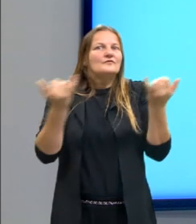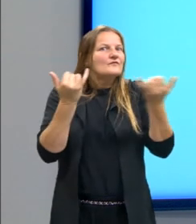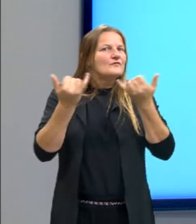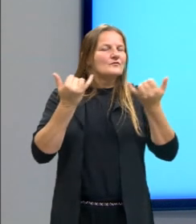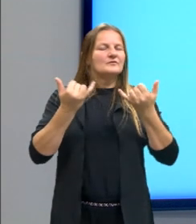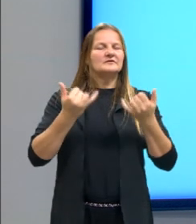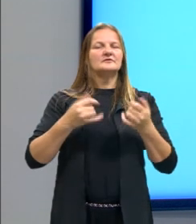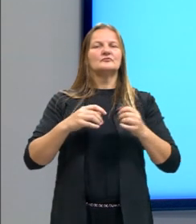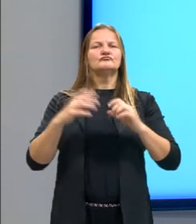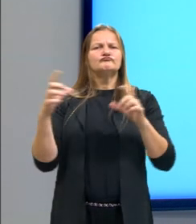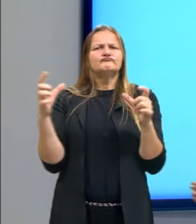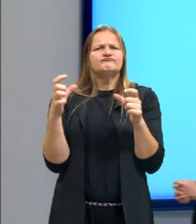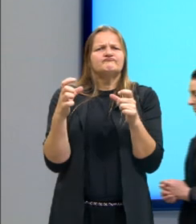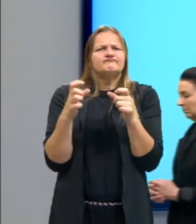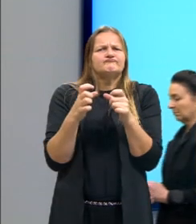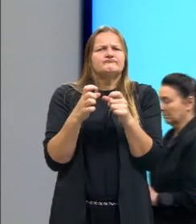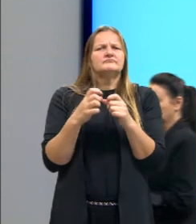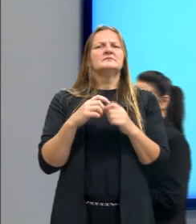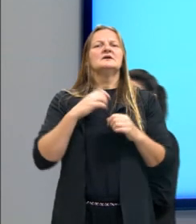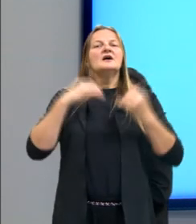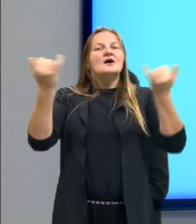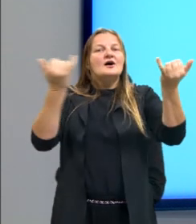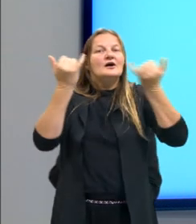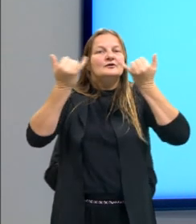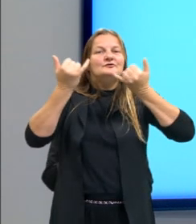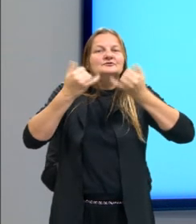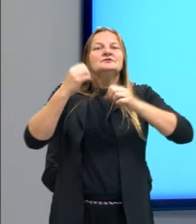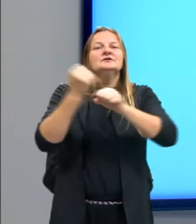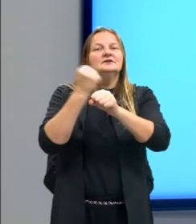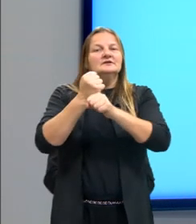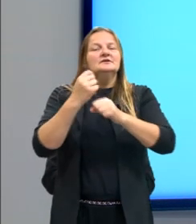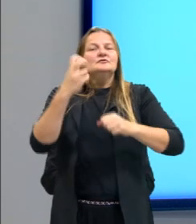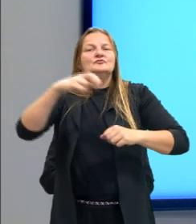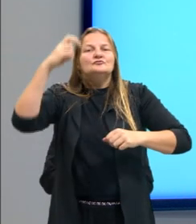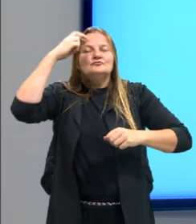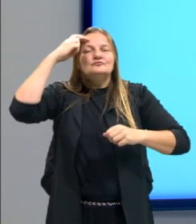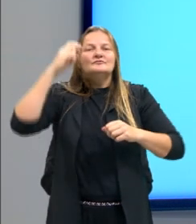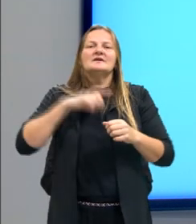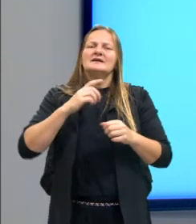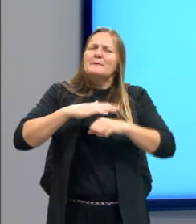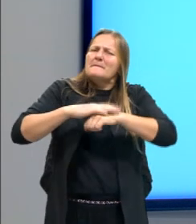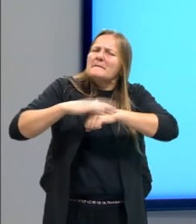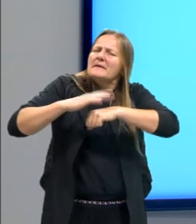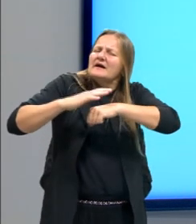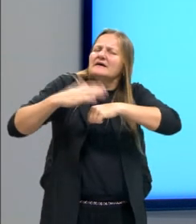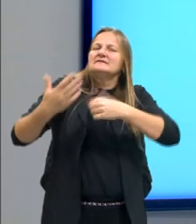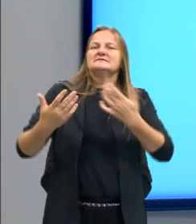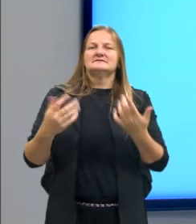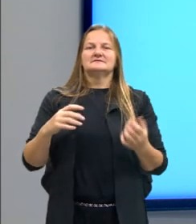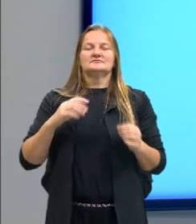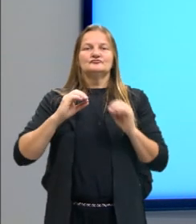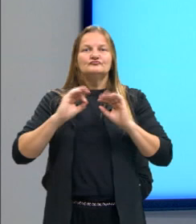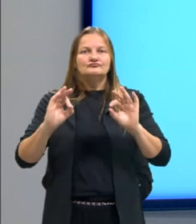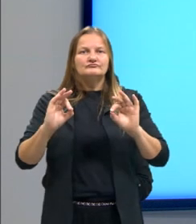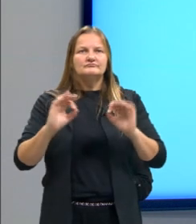restringida e as notícias e produtos culturais vêm sendo cada vez mais direcionados uma